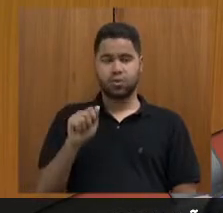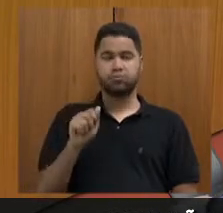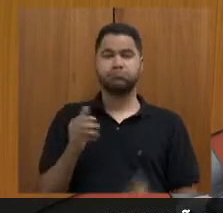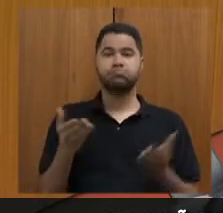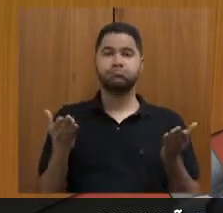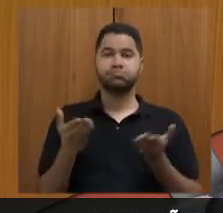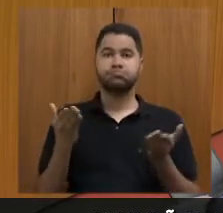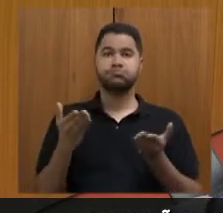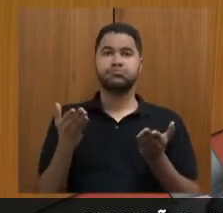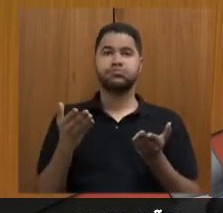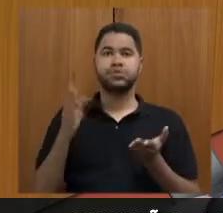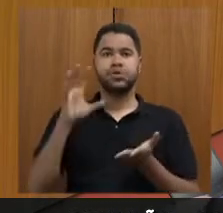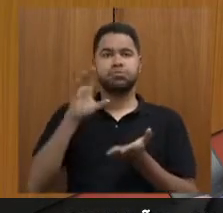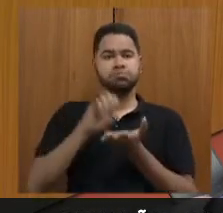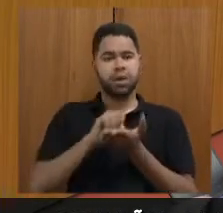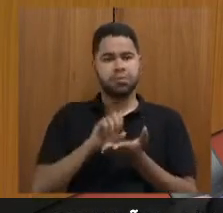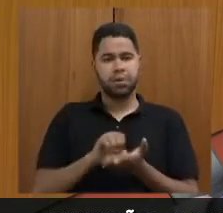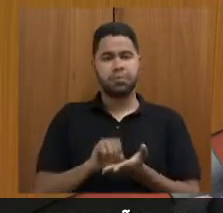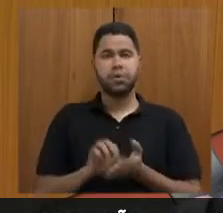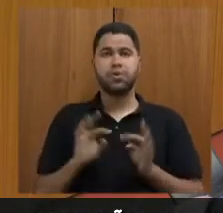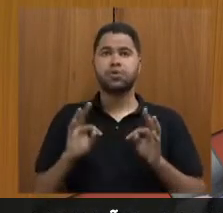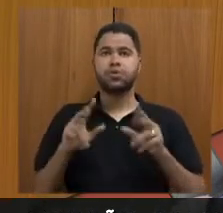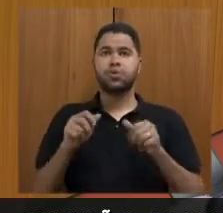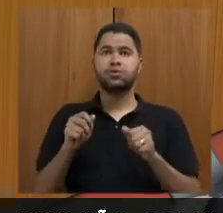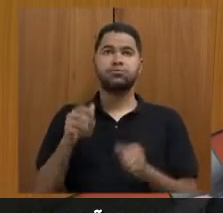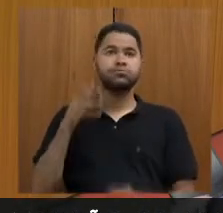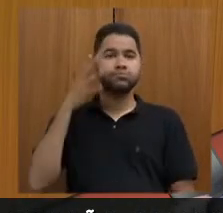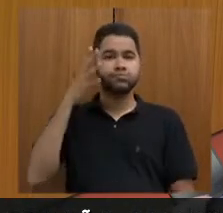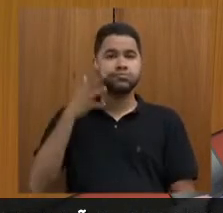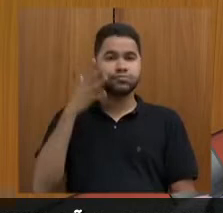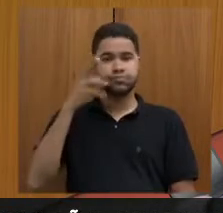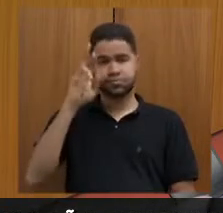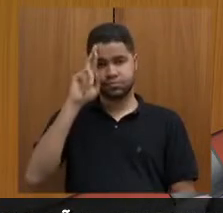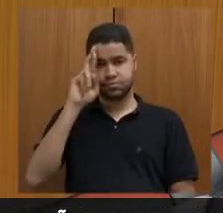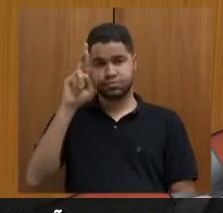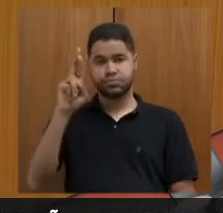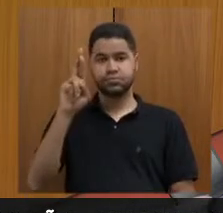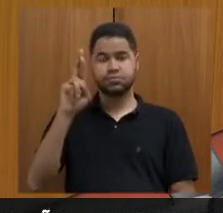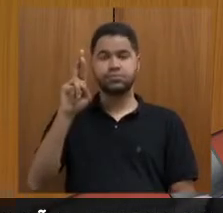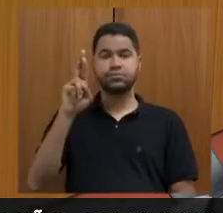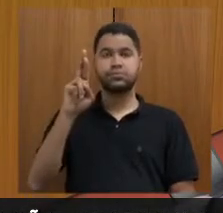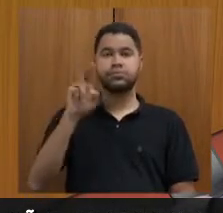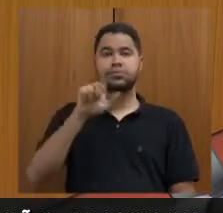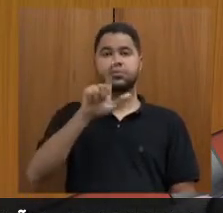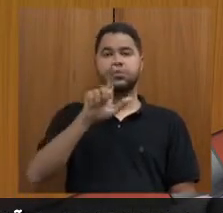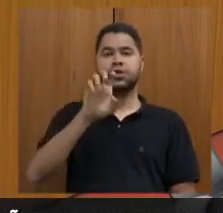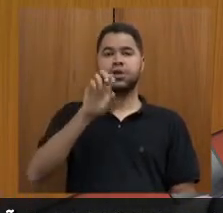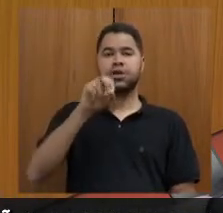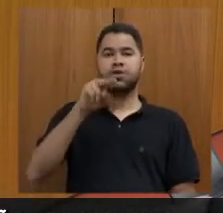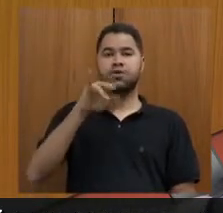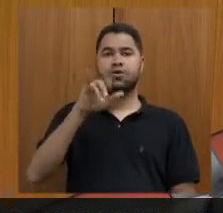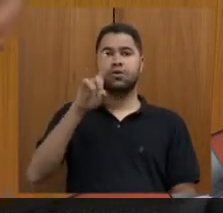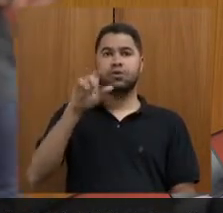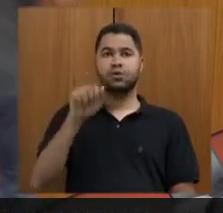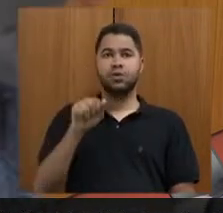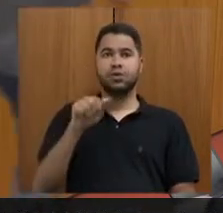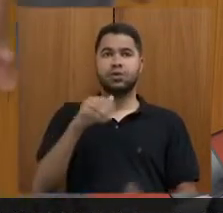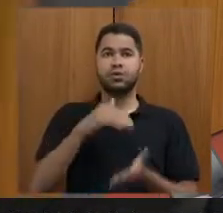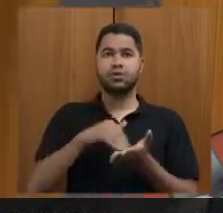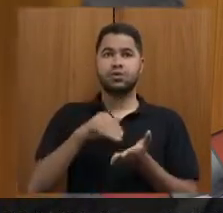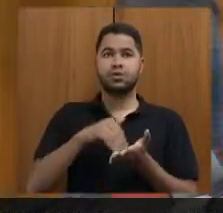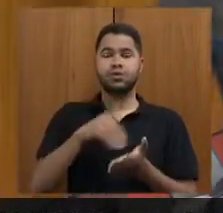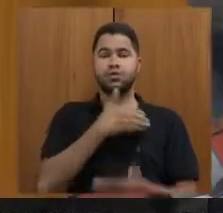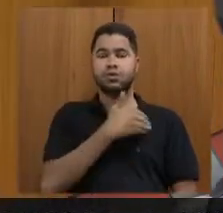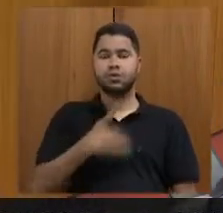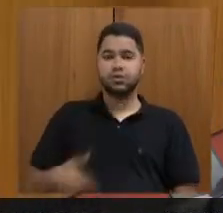já registrei todo mundo, passo a palavra para o excelentíssimo senhor Leônidas Oliveira, secretário de Estado de